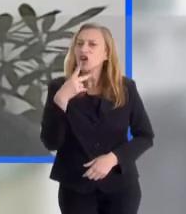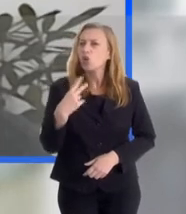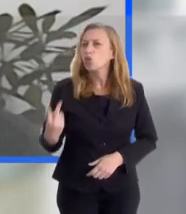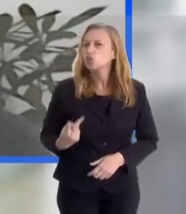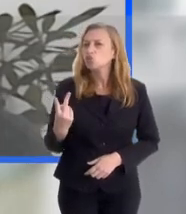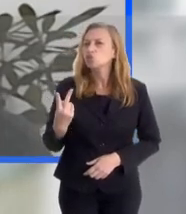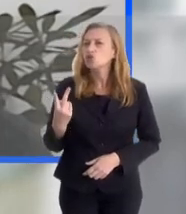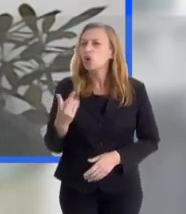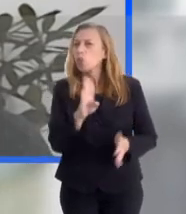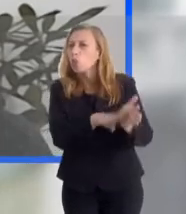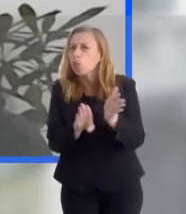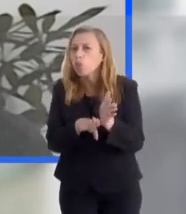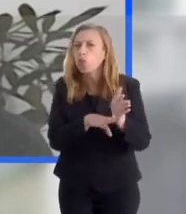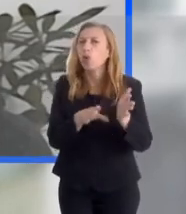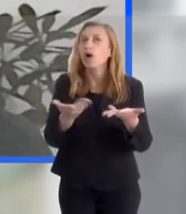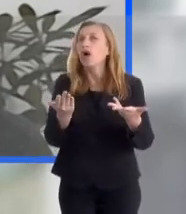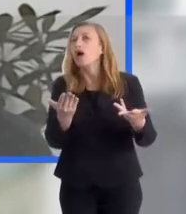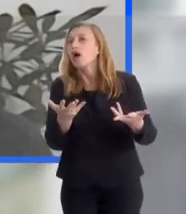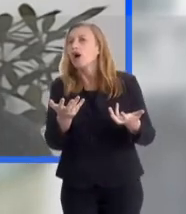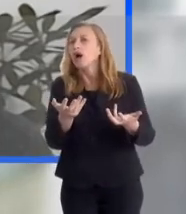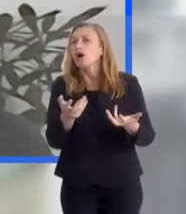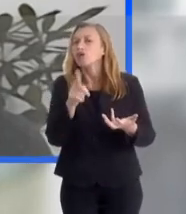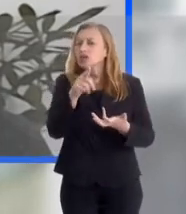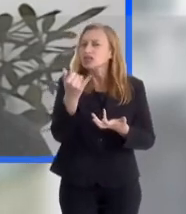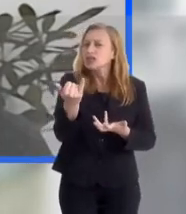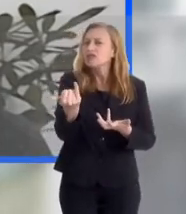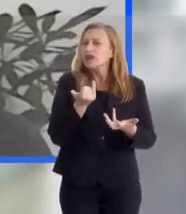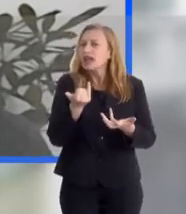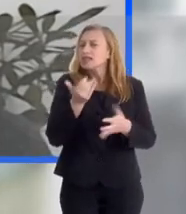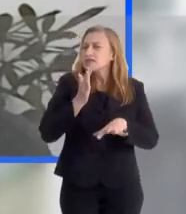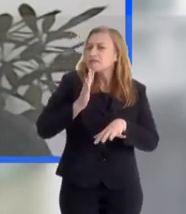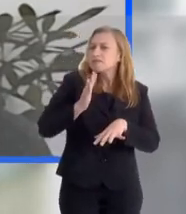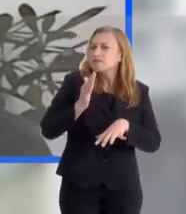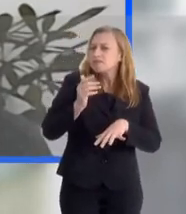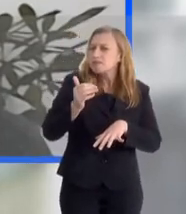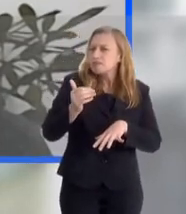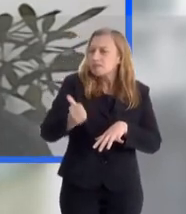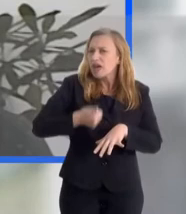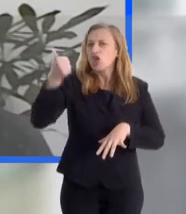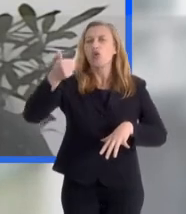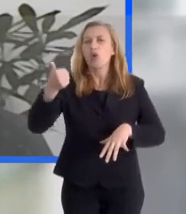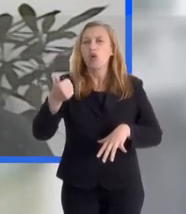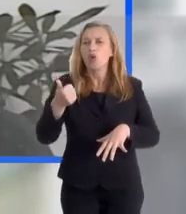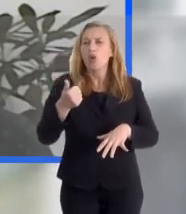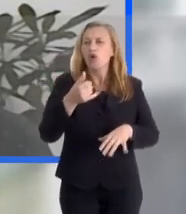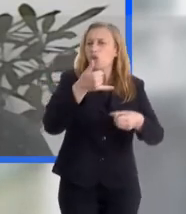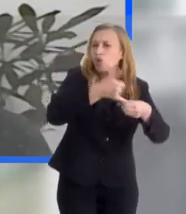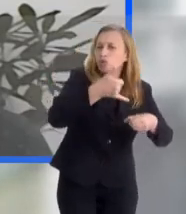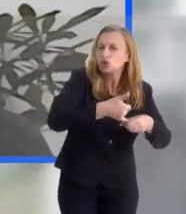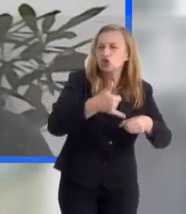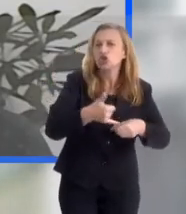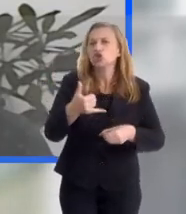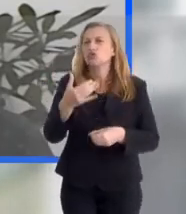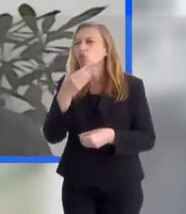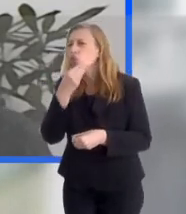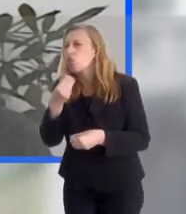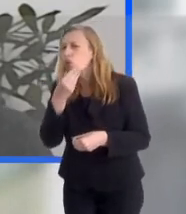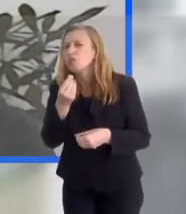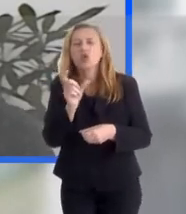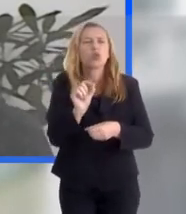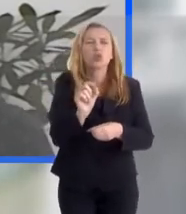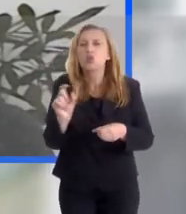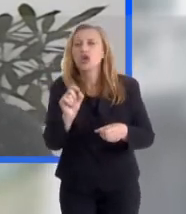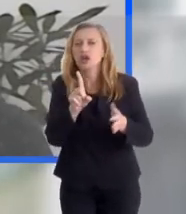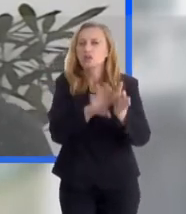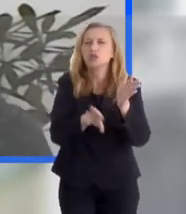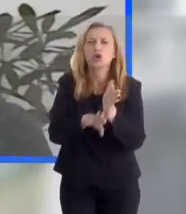Mariana, você falou do valor que foi gasto, né? Eu queria que você exemplificasse melhor. Que gasto é esse? É com combustível, com homens?